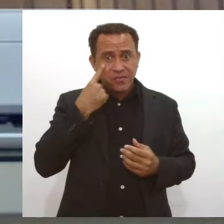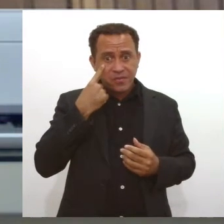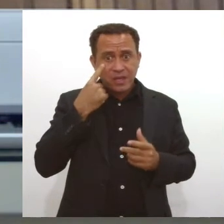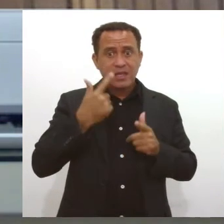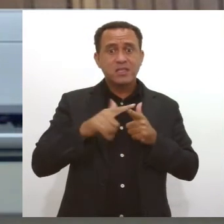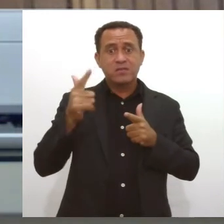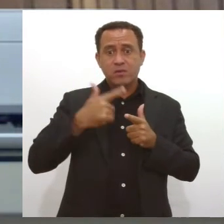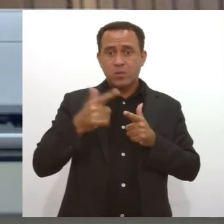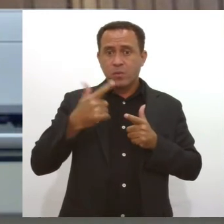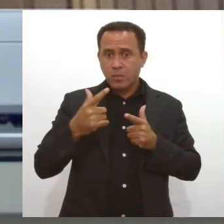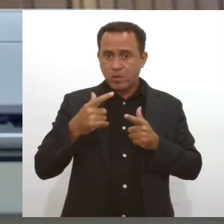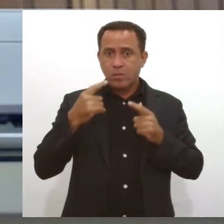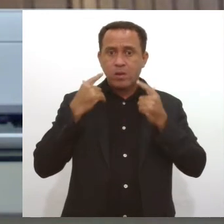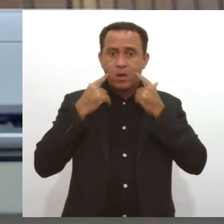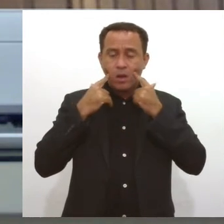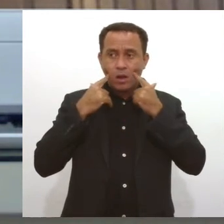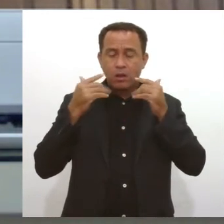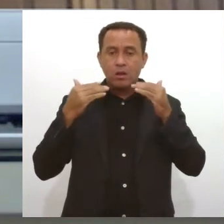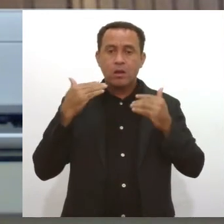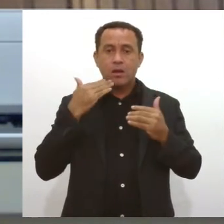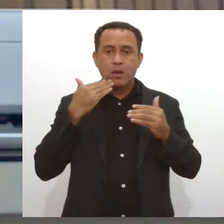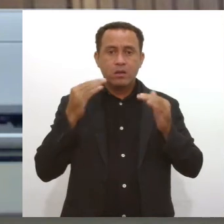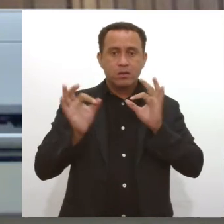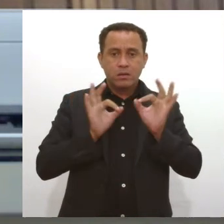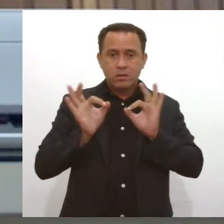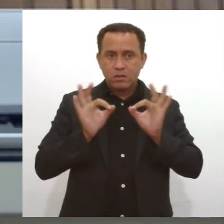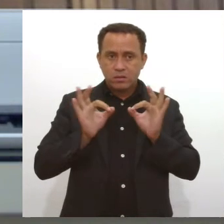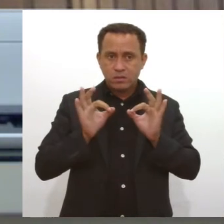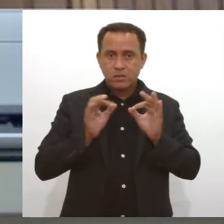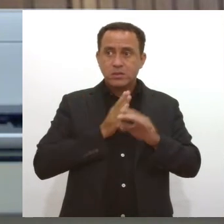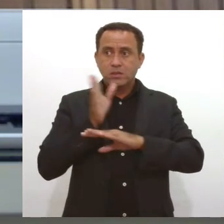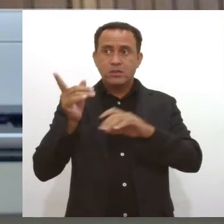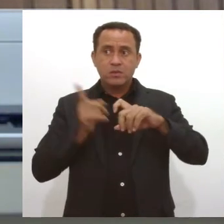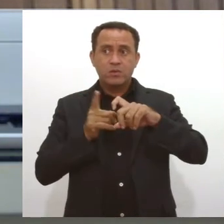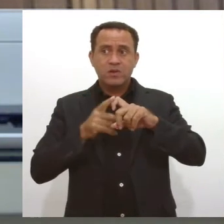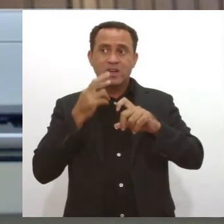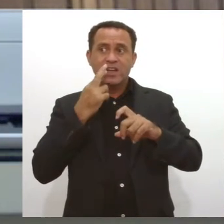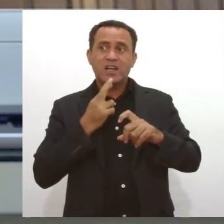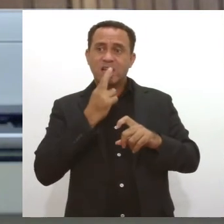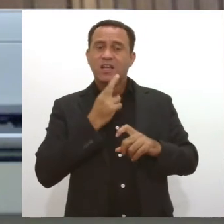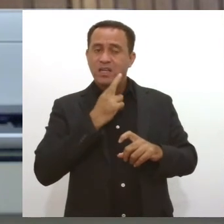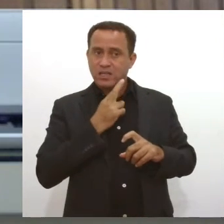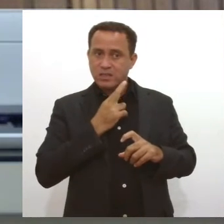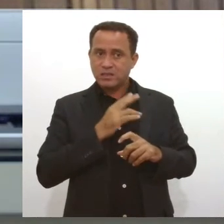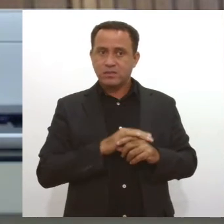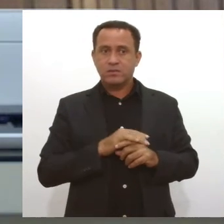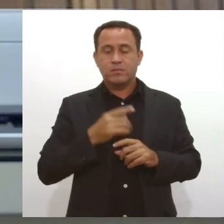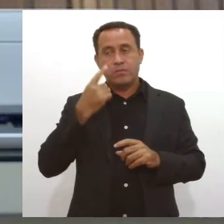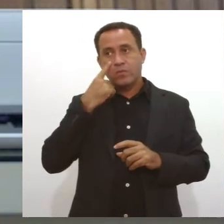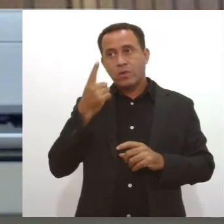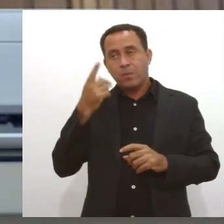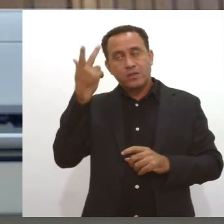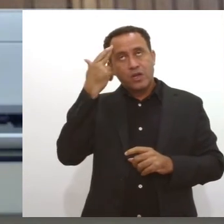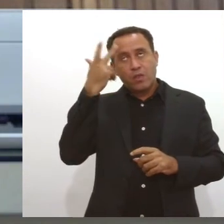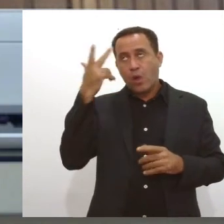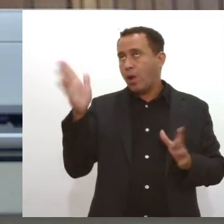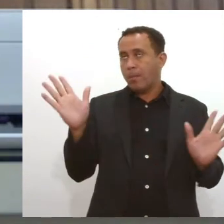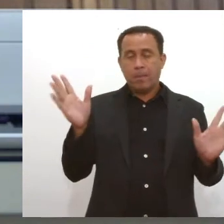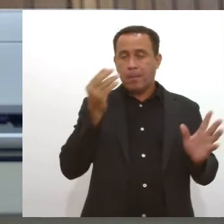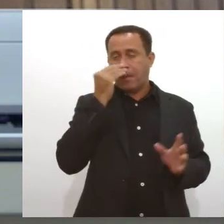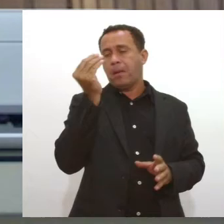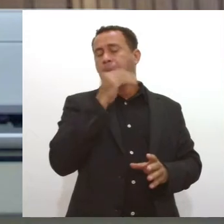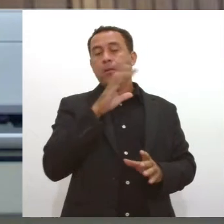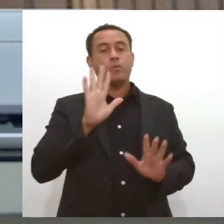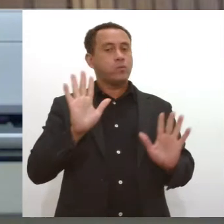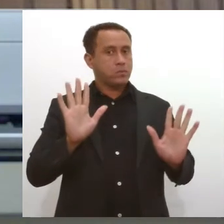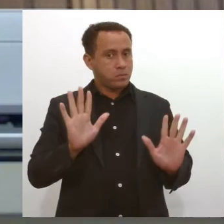algum tipo de alteração, a gente vá imediatamente ao dentista. não é pra achar que é normal, não é pra achar que